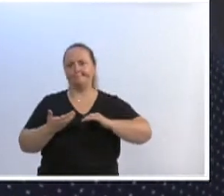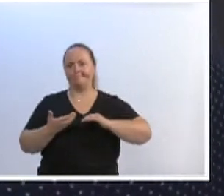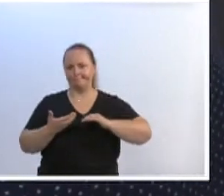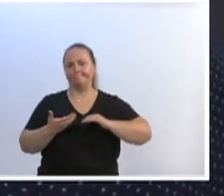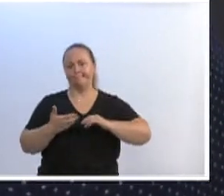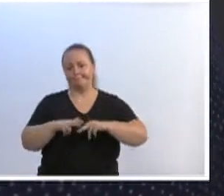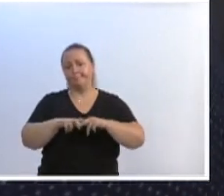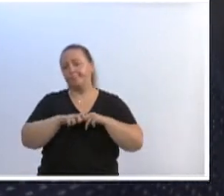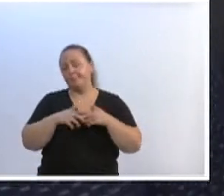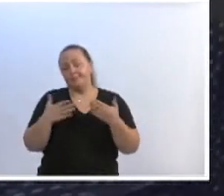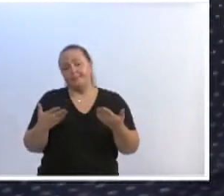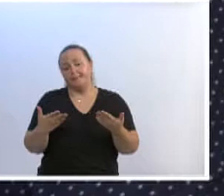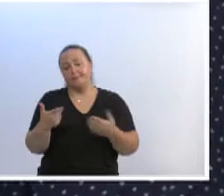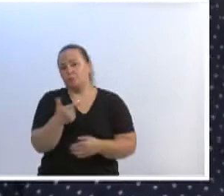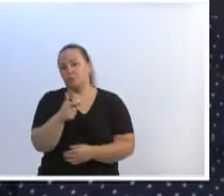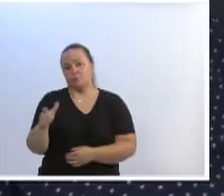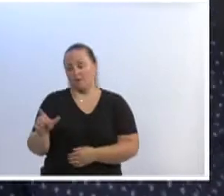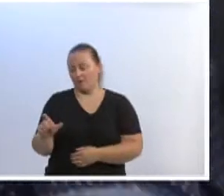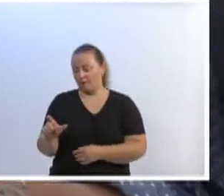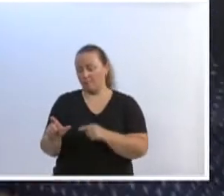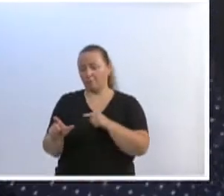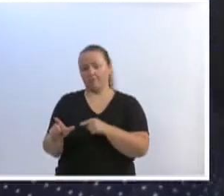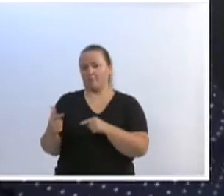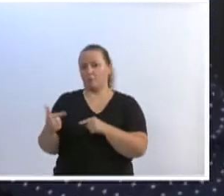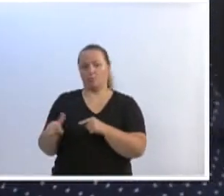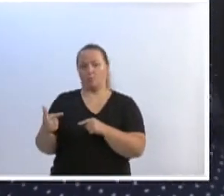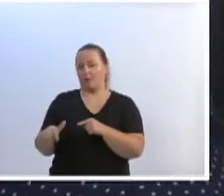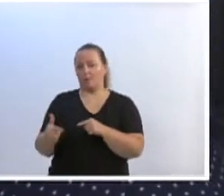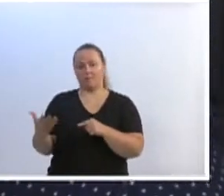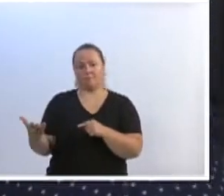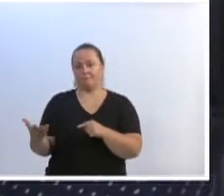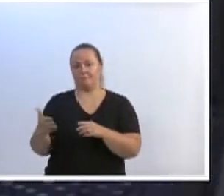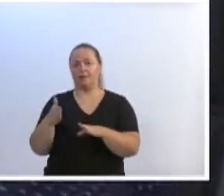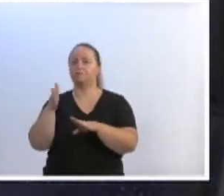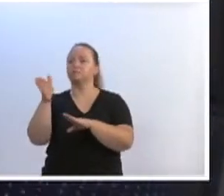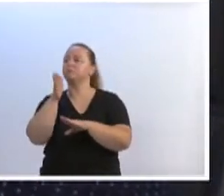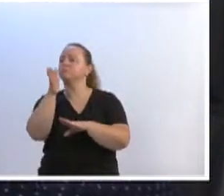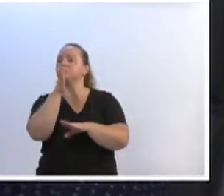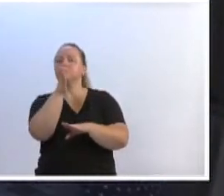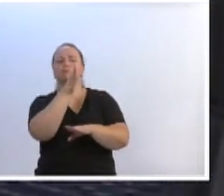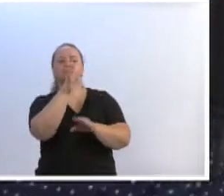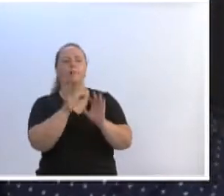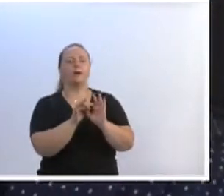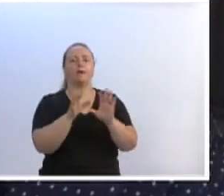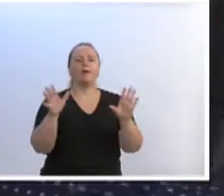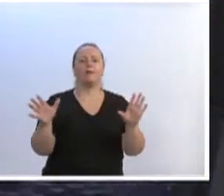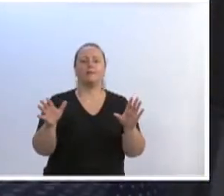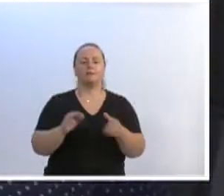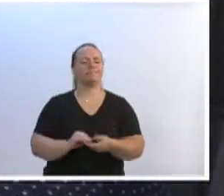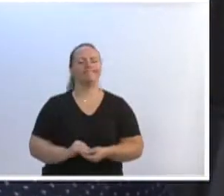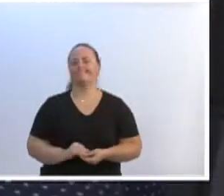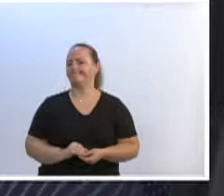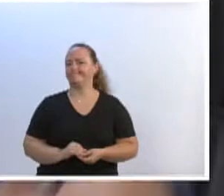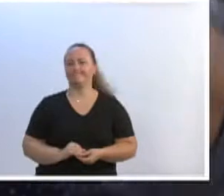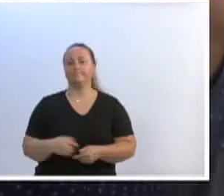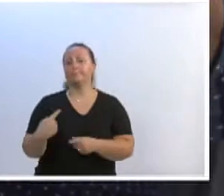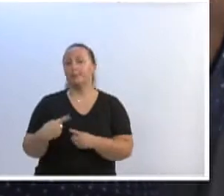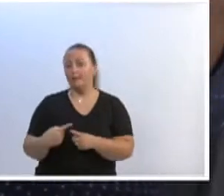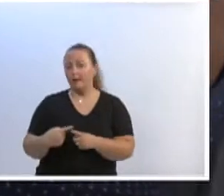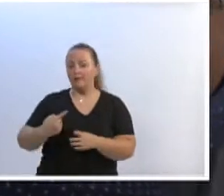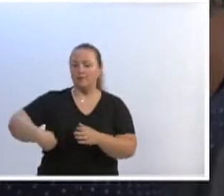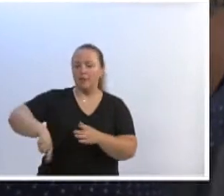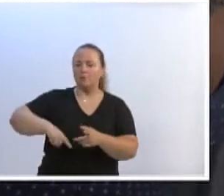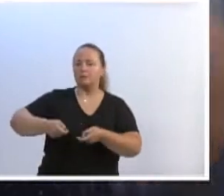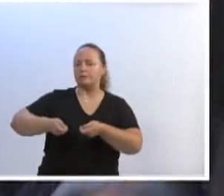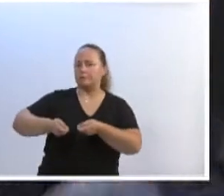de não possuirmos essa carteirinha para termos a devida economia que tanto clamam e tanto cobram. E o senhor